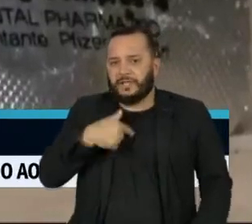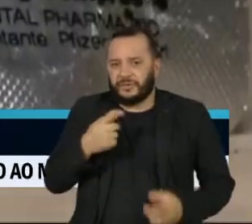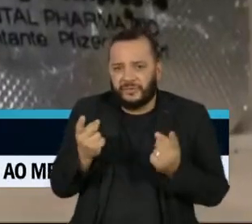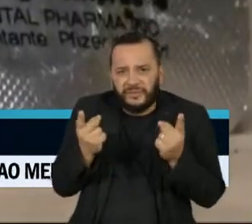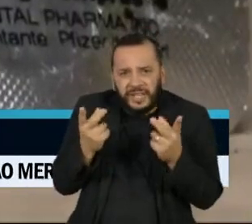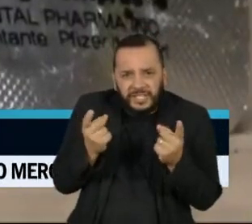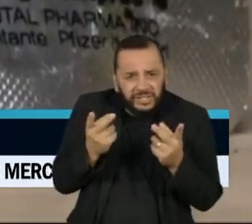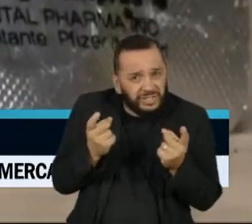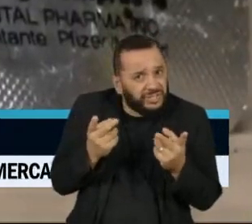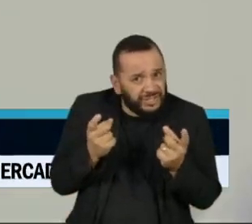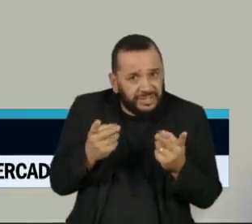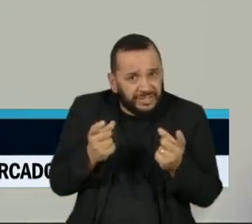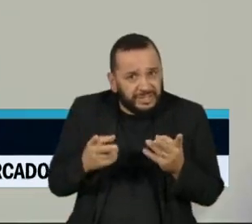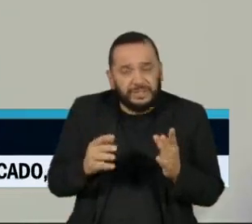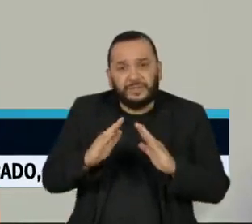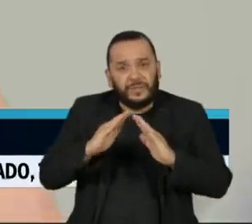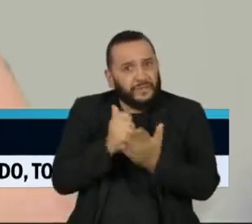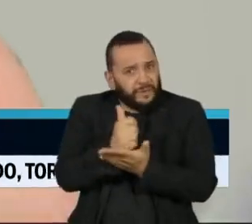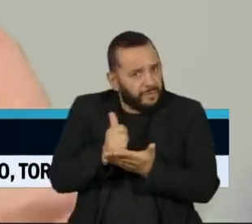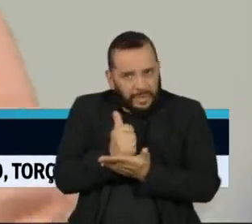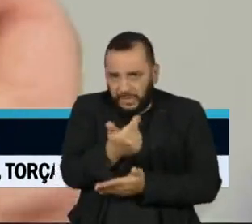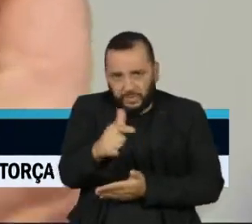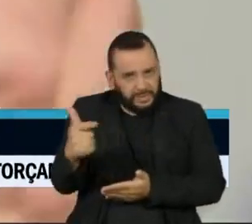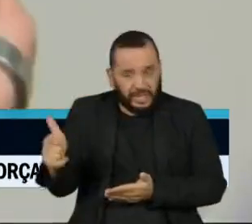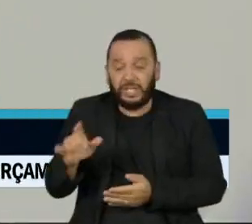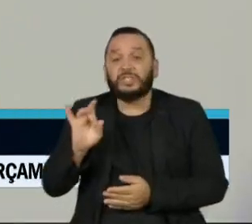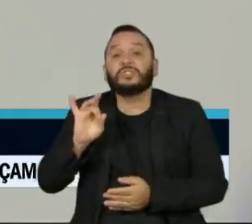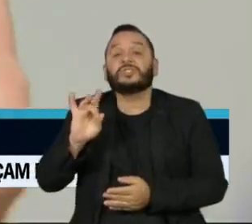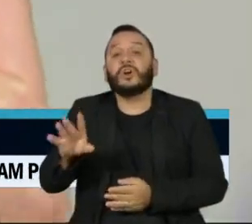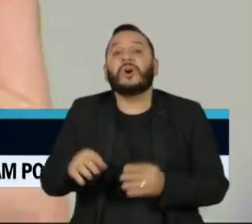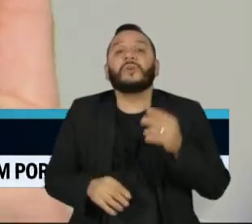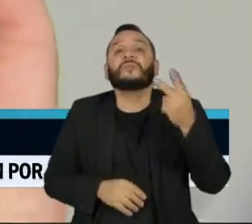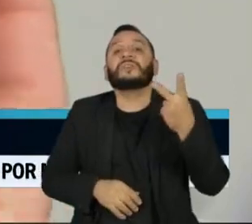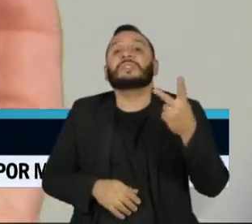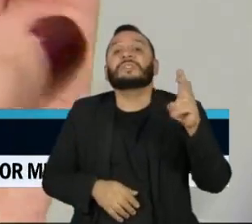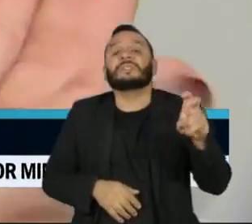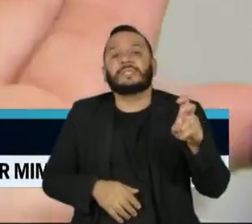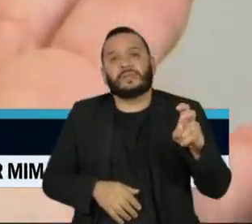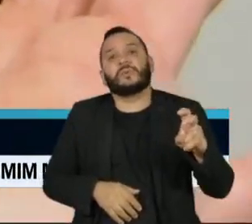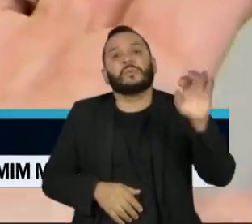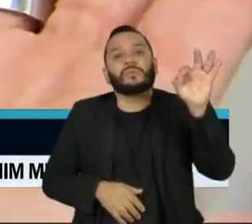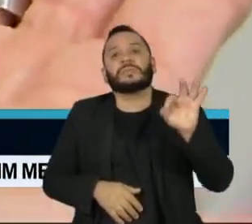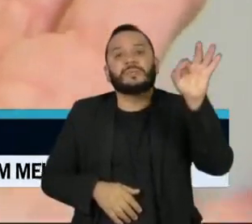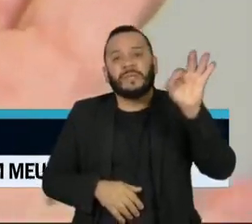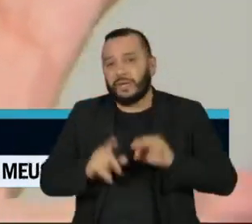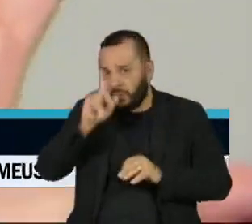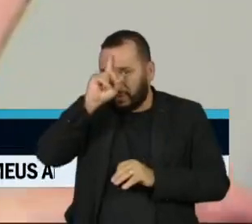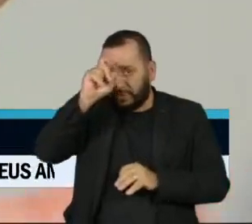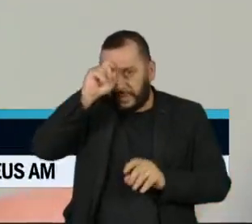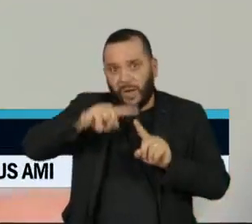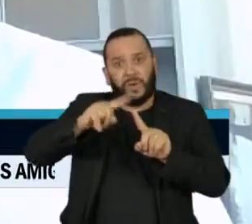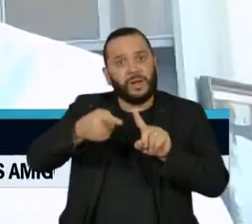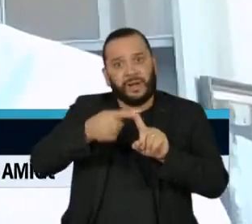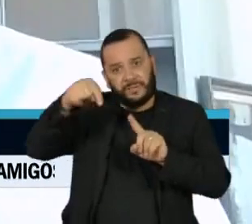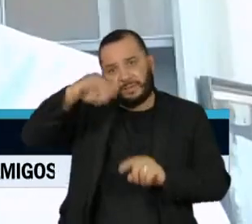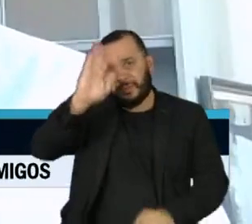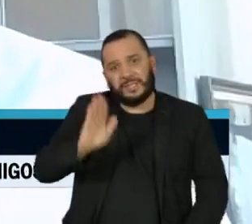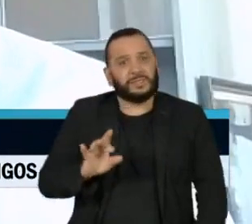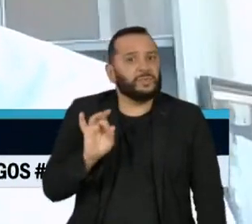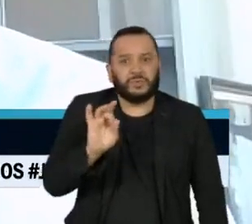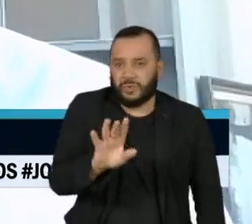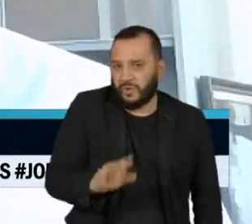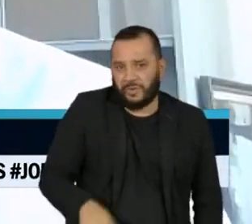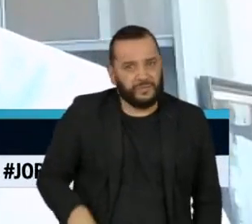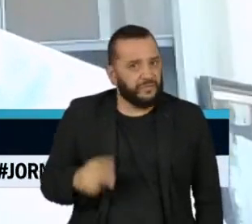farmácias, existe em apenas 25% das maternidades de todo o Brasil. Qual é a